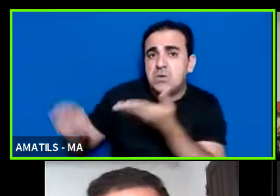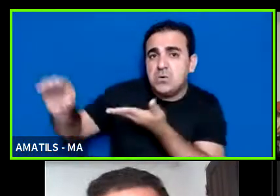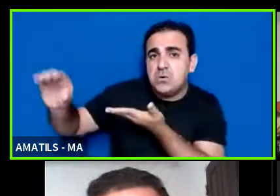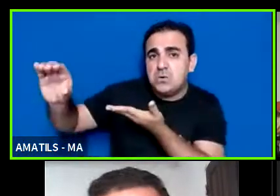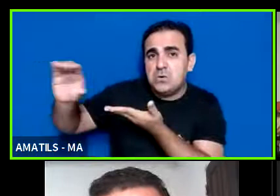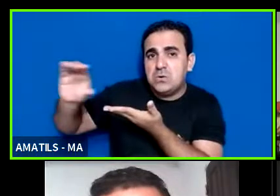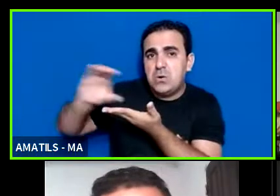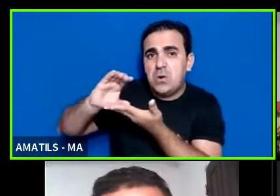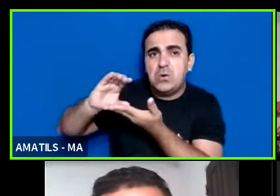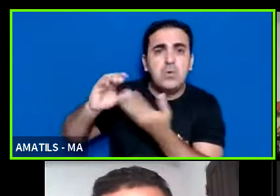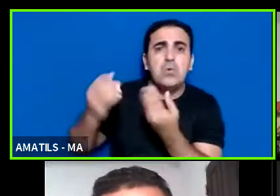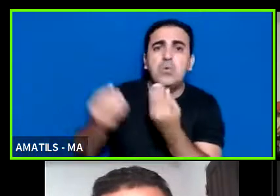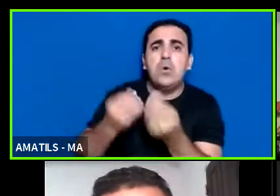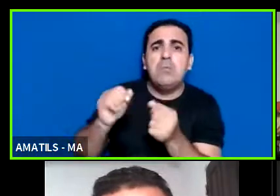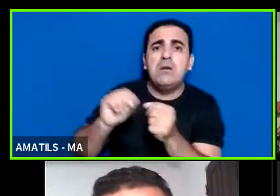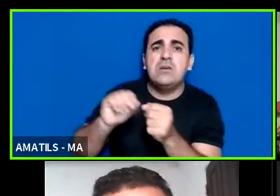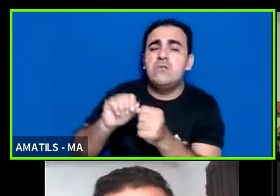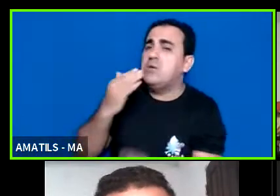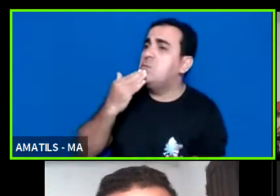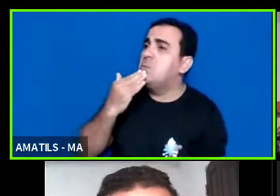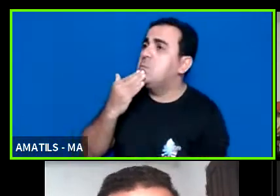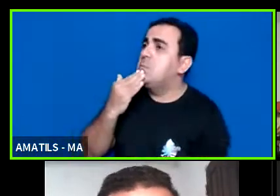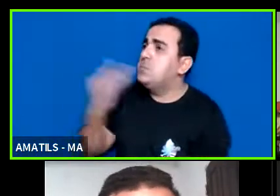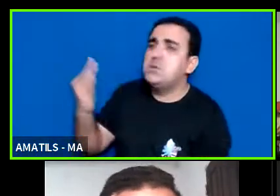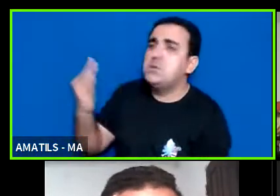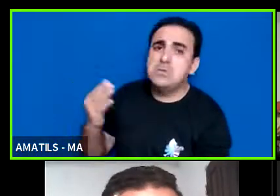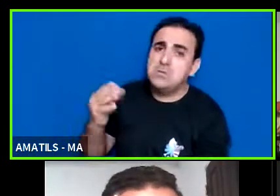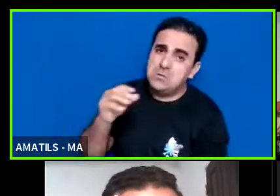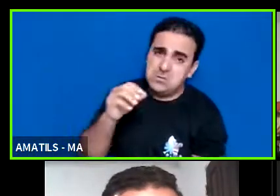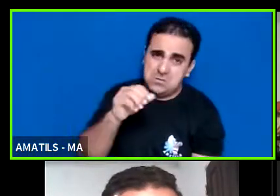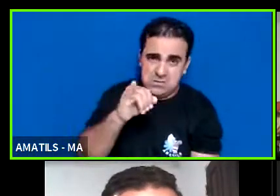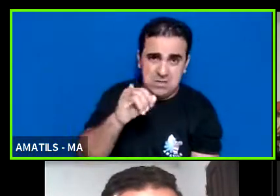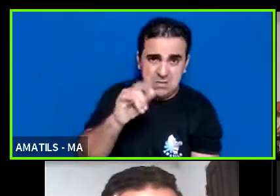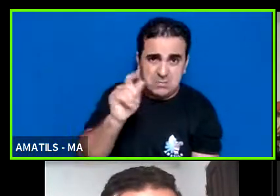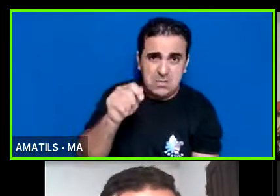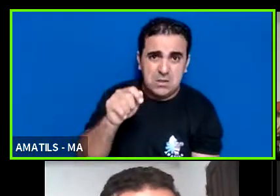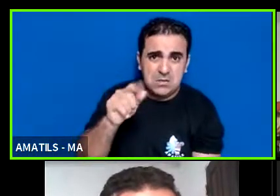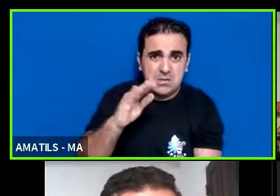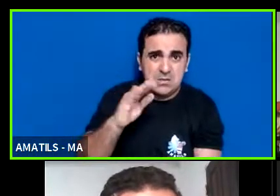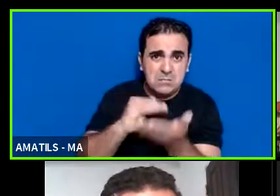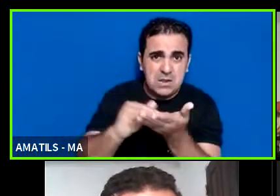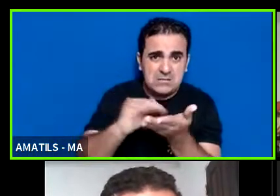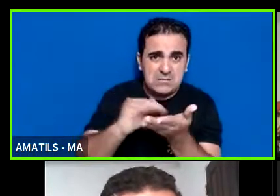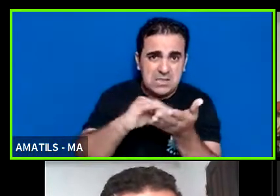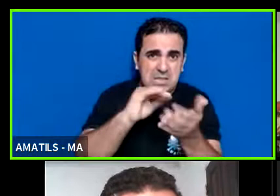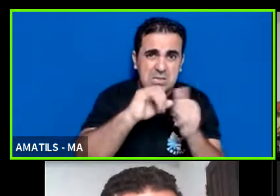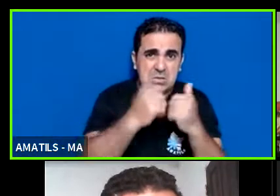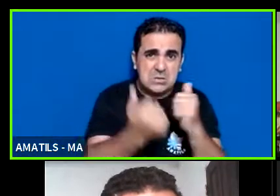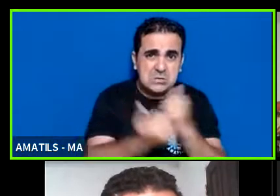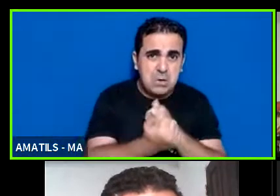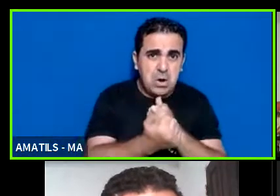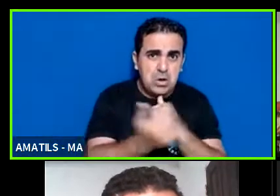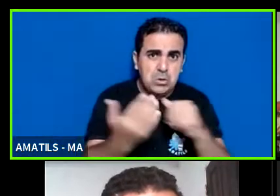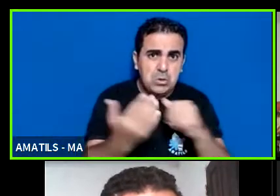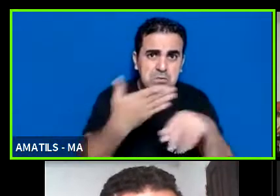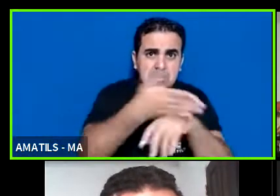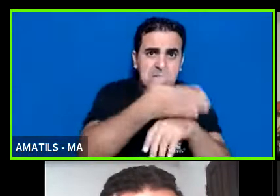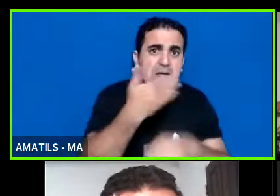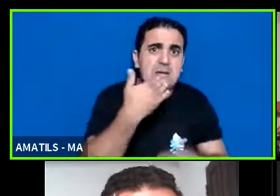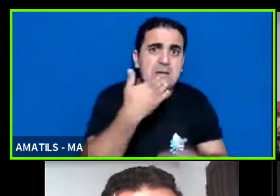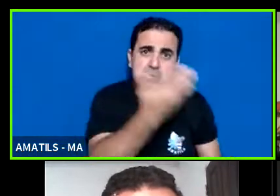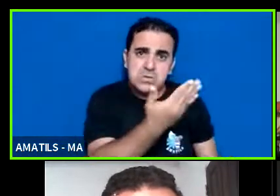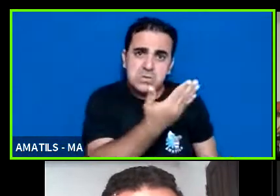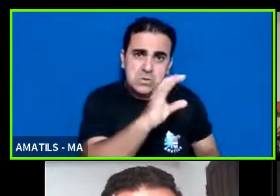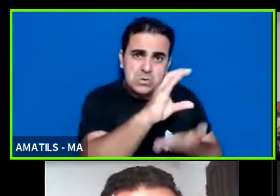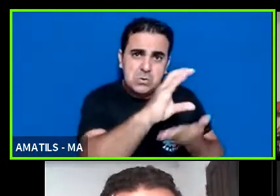como é que é feita a solicitação e se é só pelo pela secretaria de esporte no caso só para o